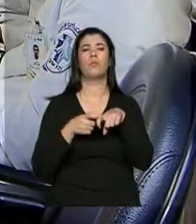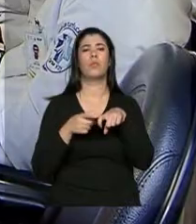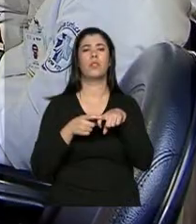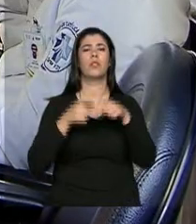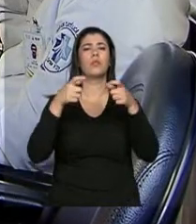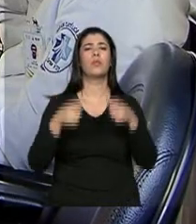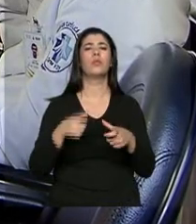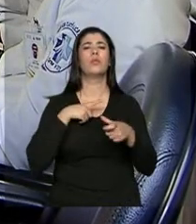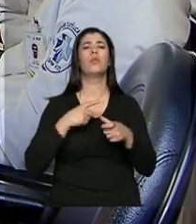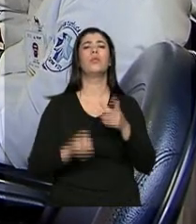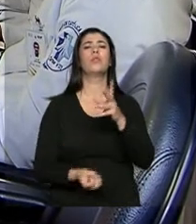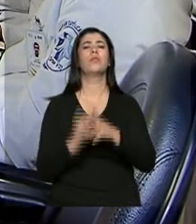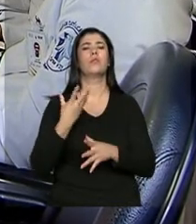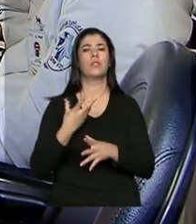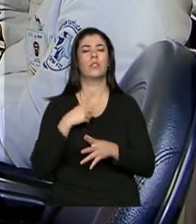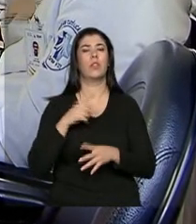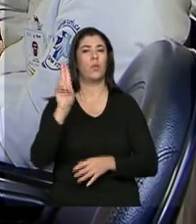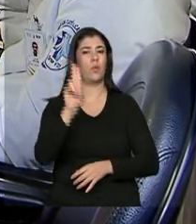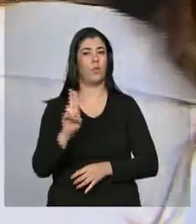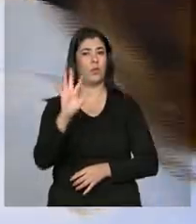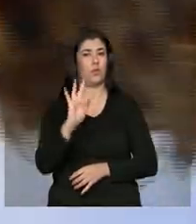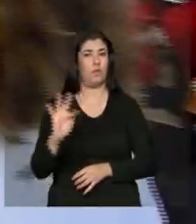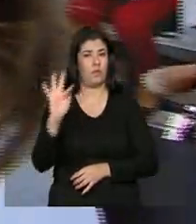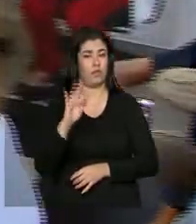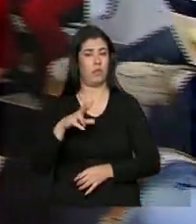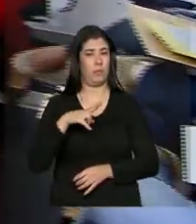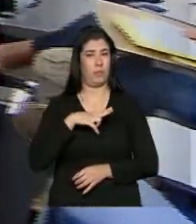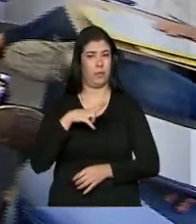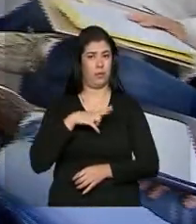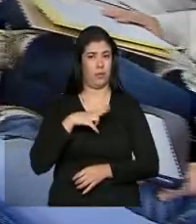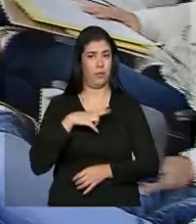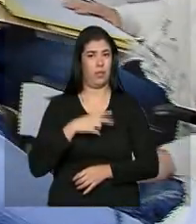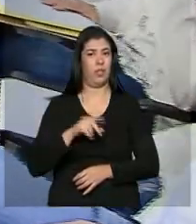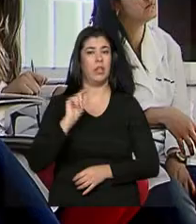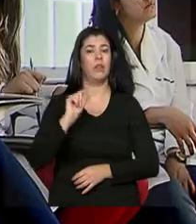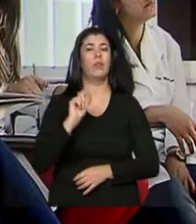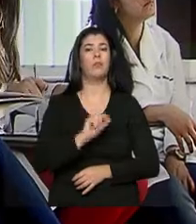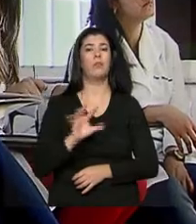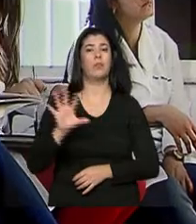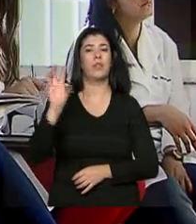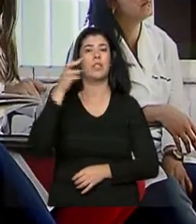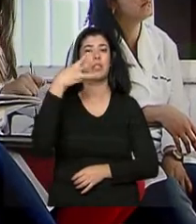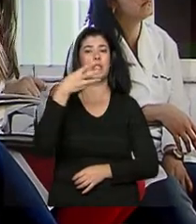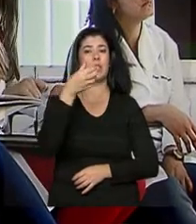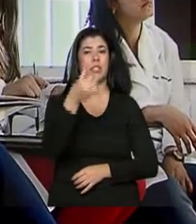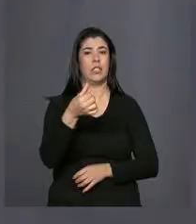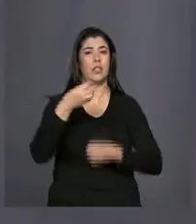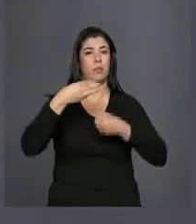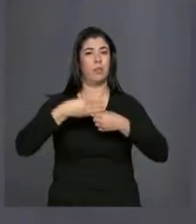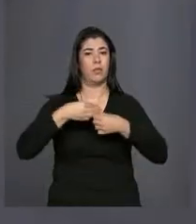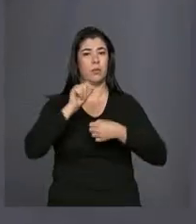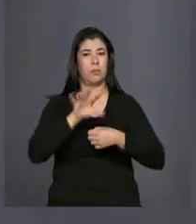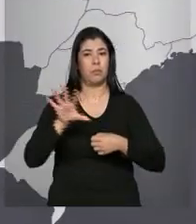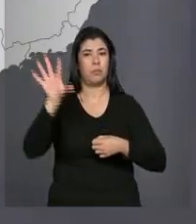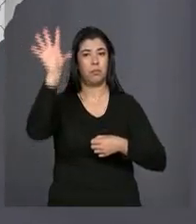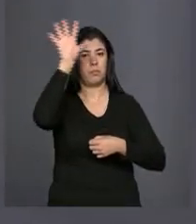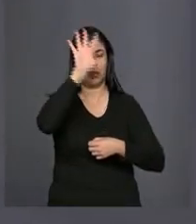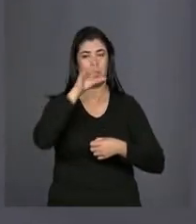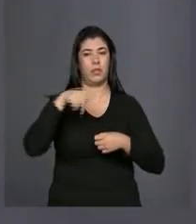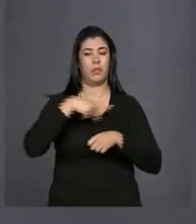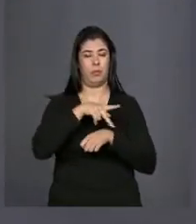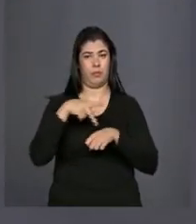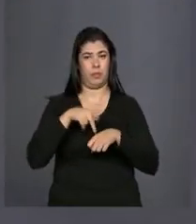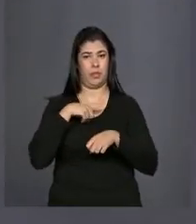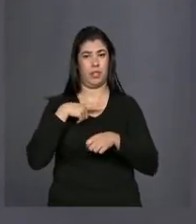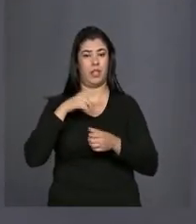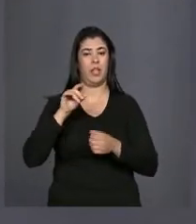ser abertos em faculdades e universidades particulares em 36 municípios do interior do país. As instituições de